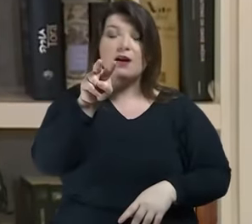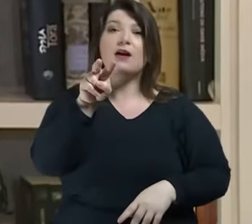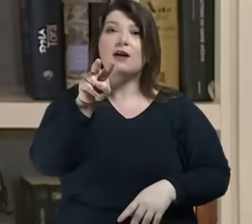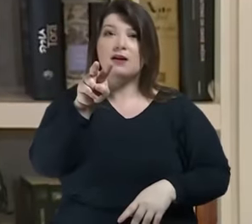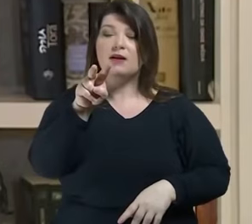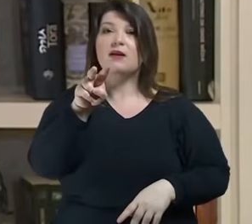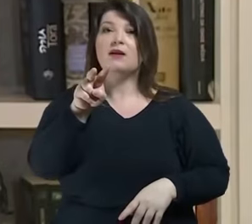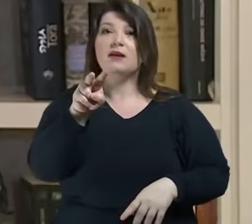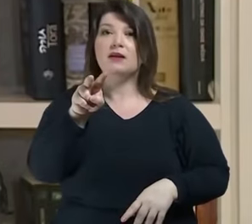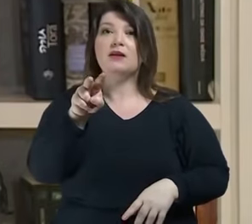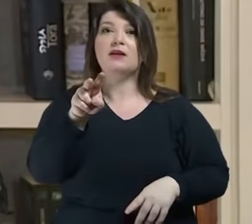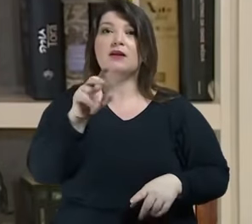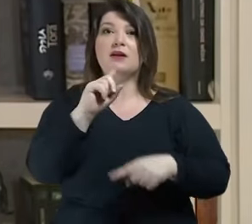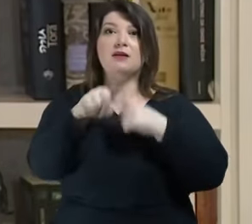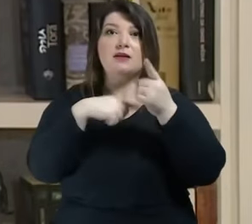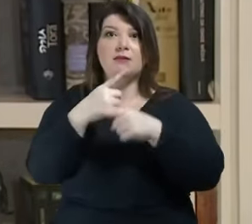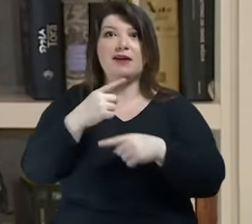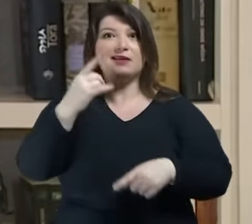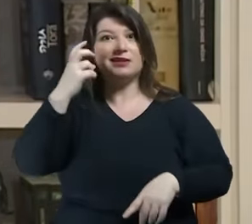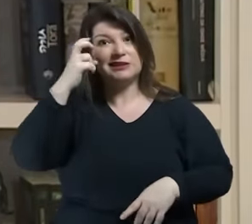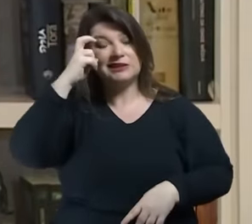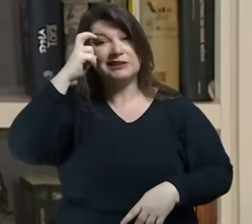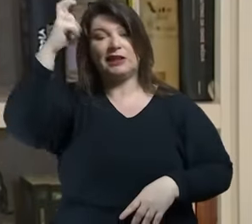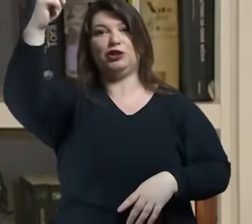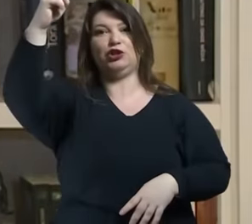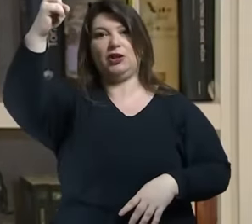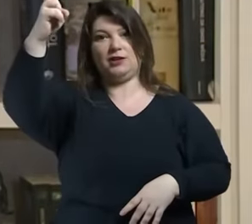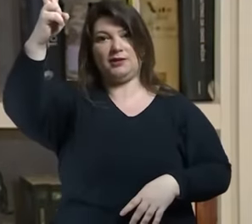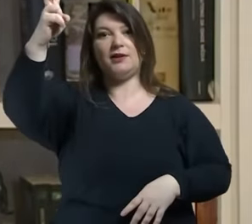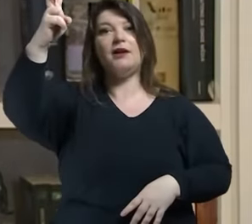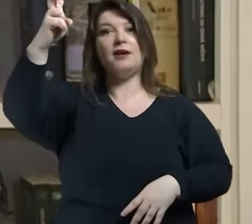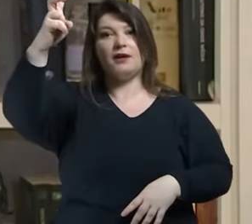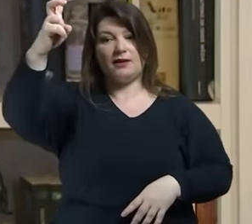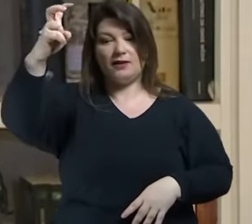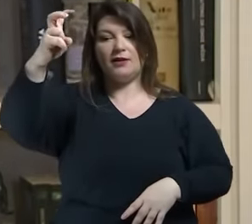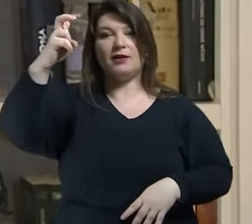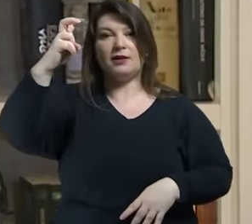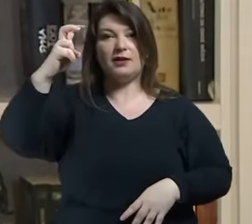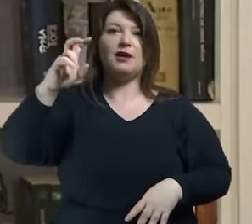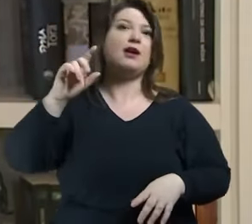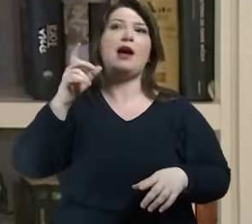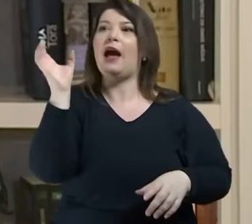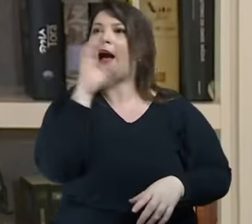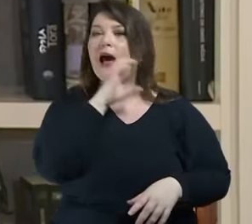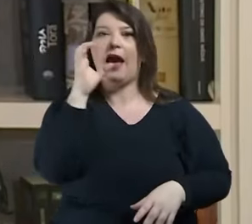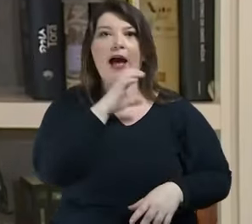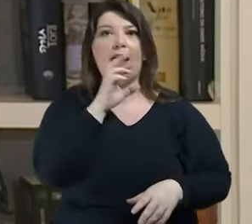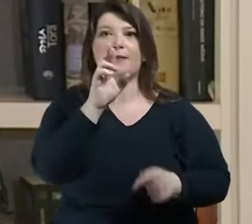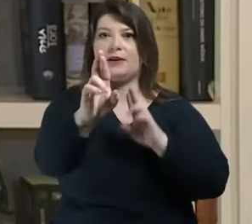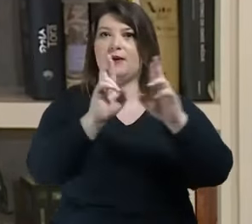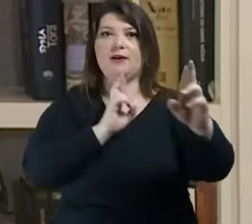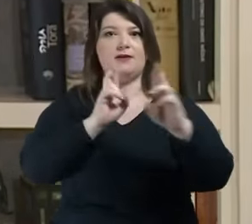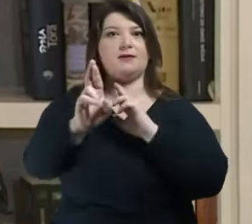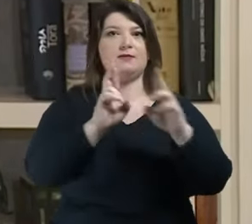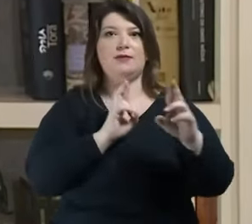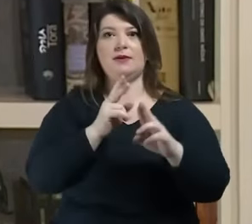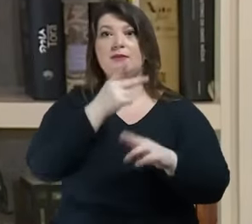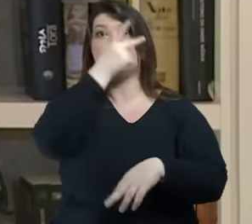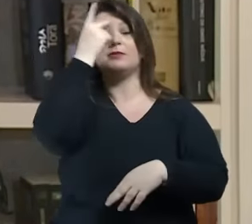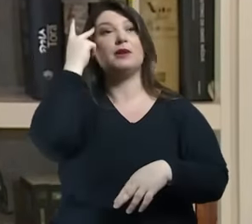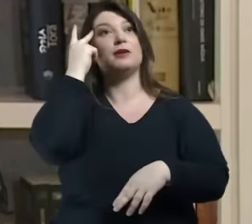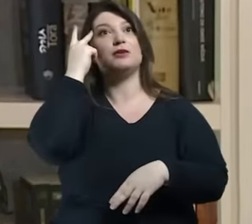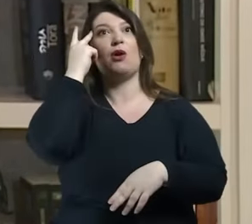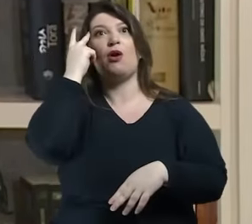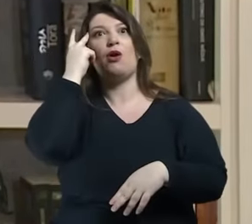inteligência a inteligência ou dito irônico a rapidez da resposta encantam as pessoas esses